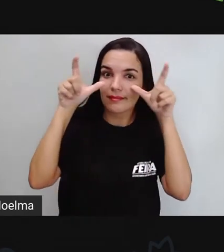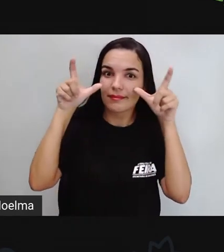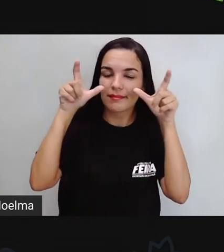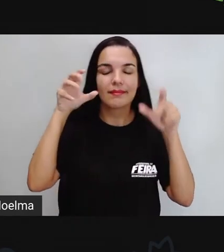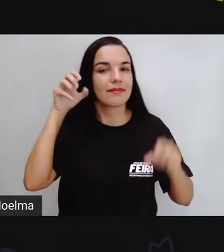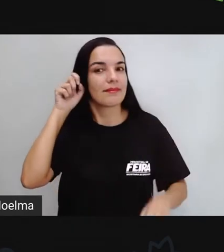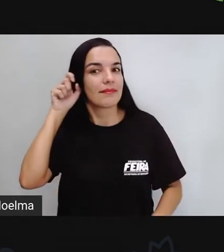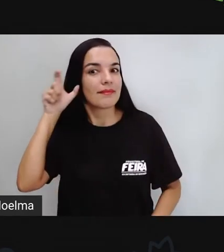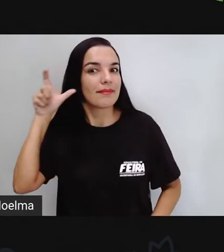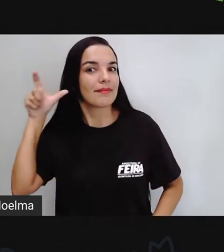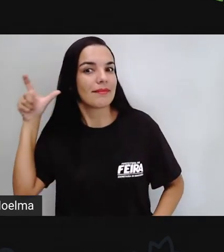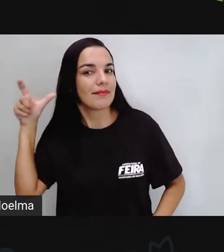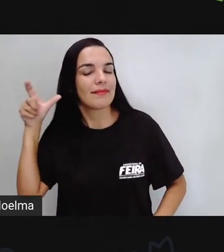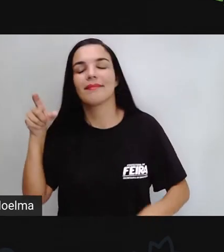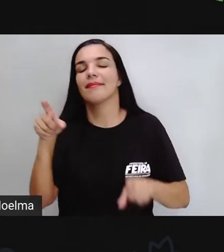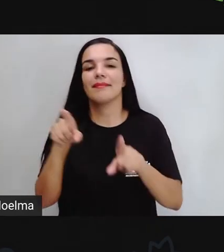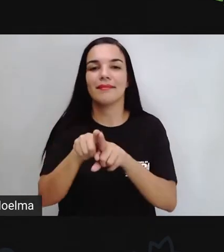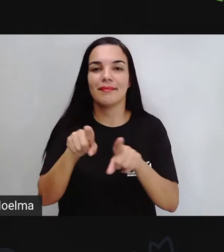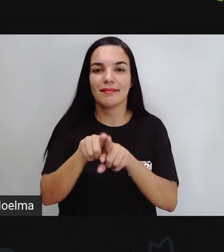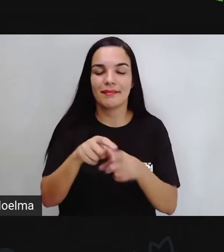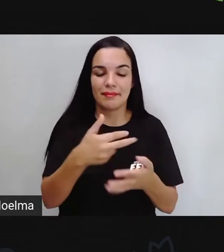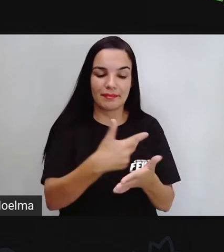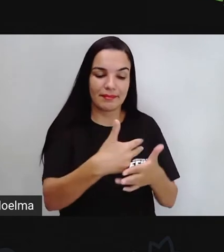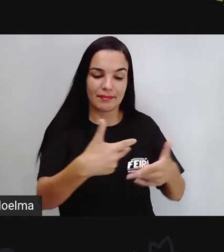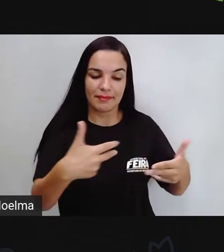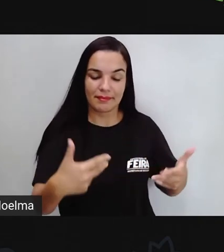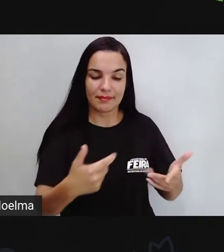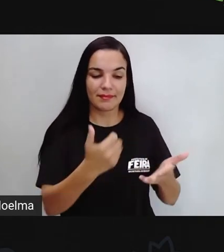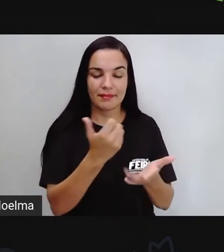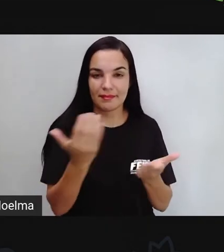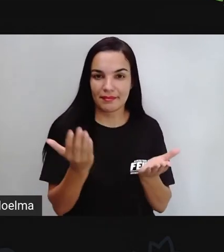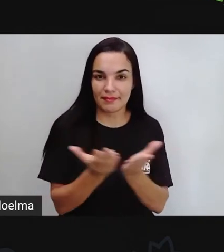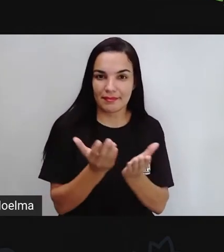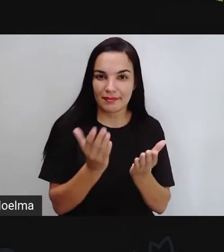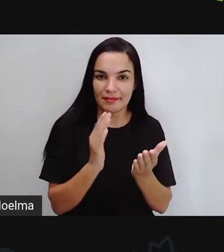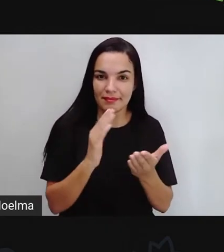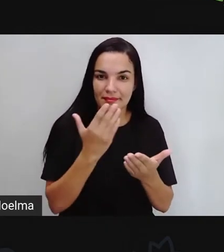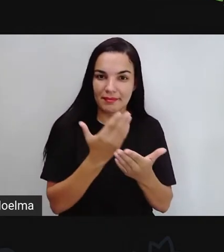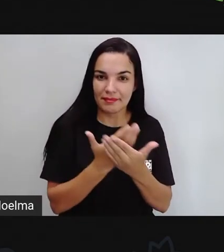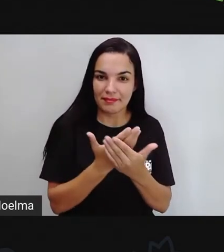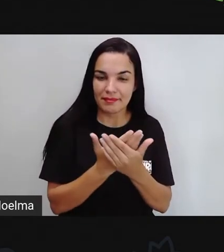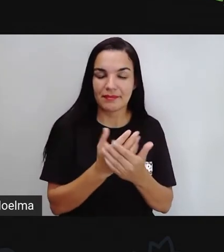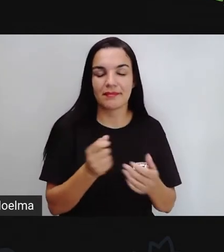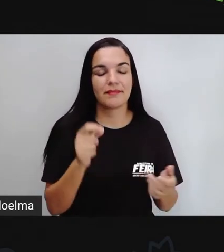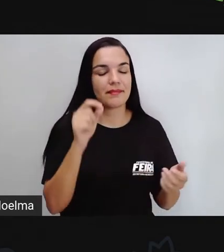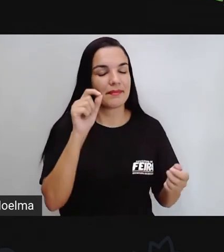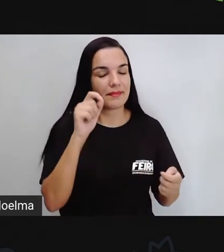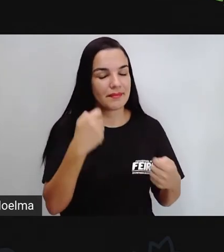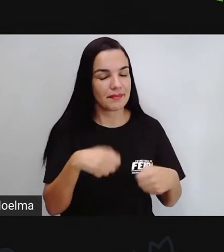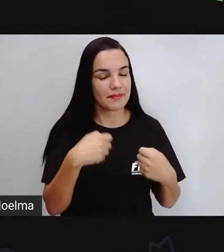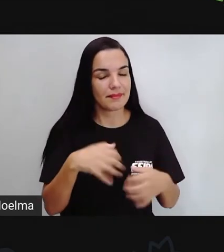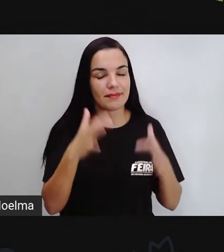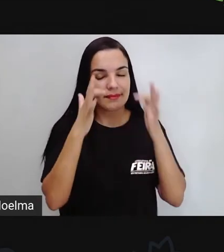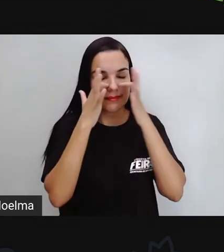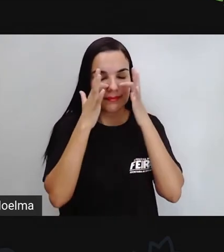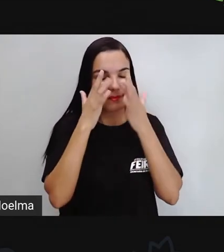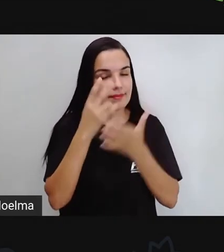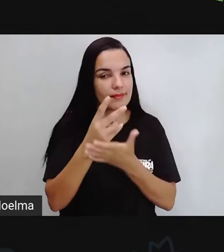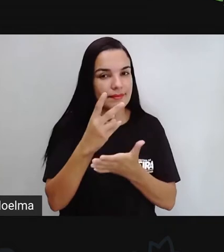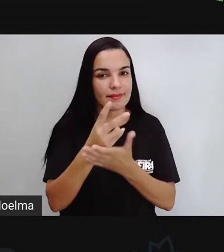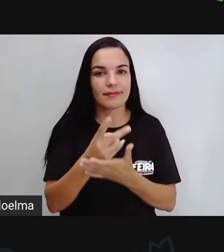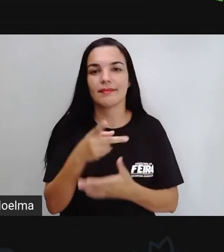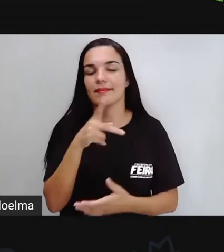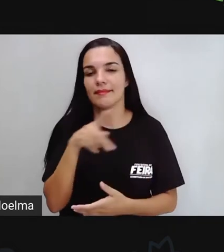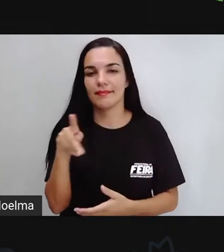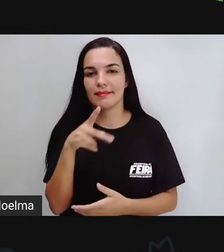ouvidos atentos, material em mãos para anotar aqui o que for necessário e sempre prestando muita atenção em tudo